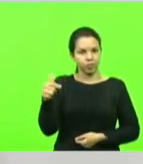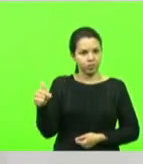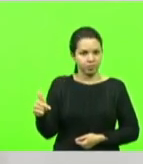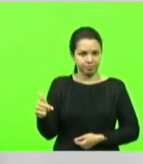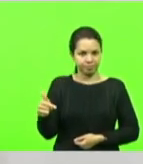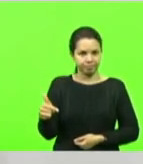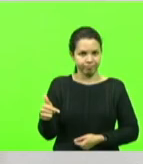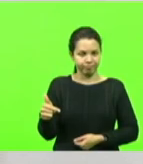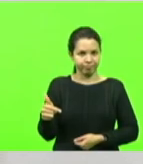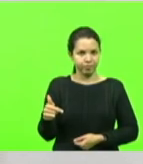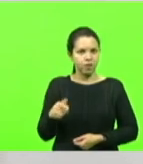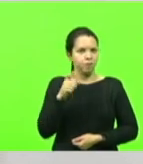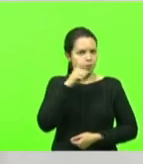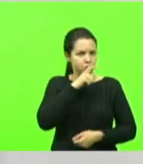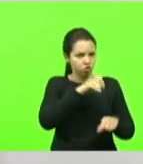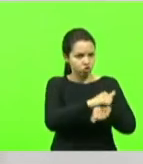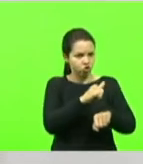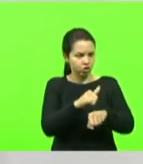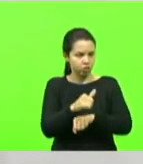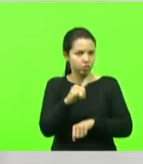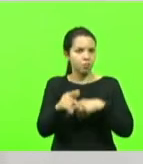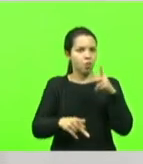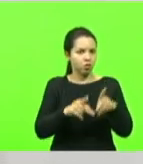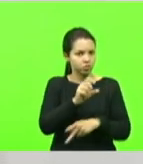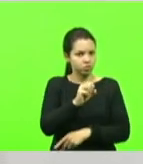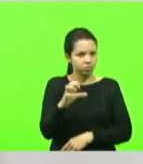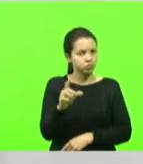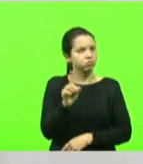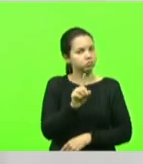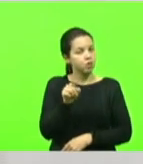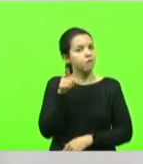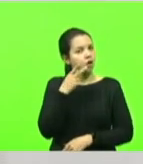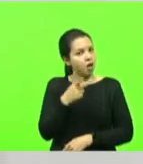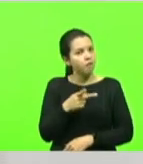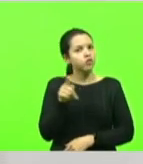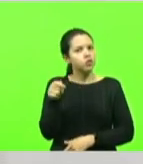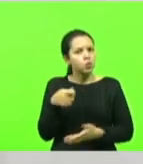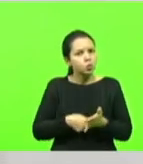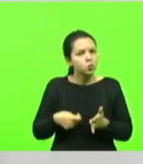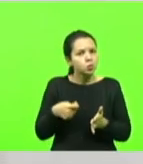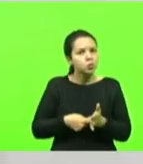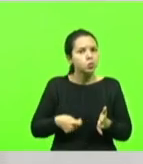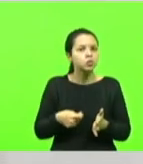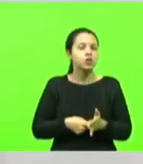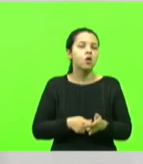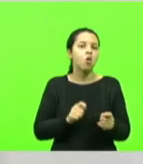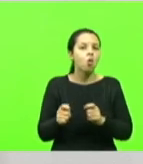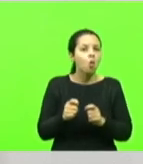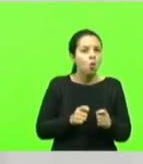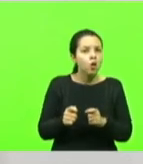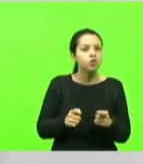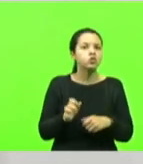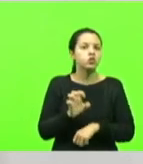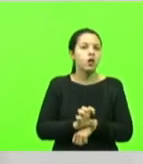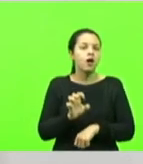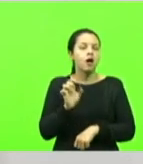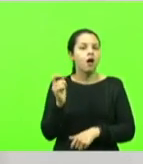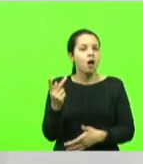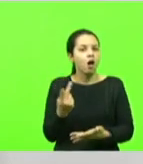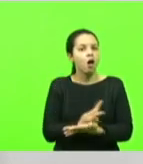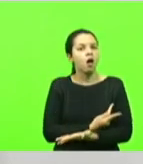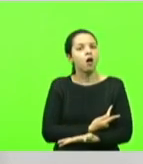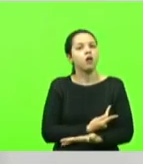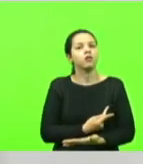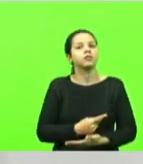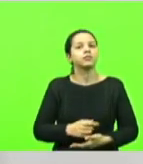Não vai, não minta para os catarinenses. Diga que você está lutando, diga que a controladoria do Estado falhou. Mais um minuto,